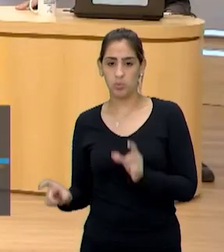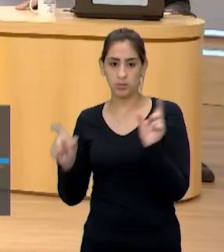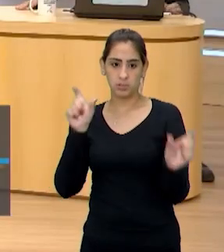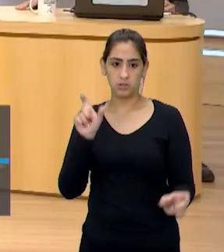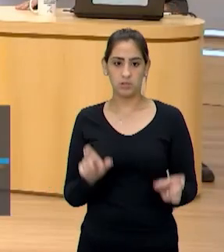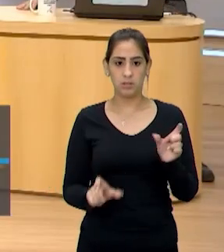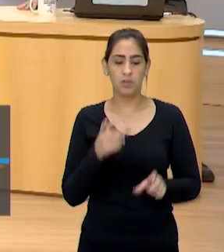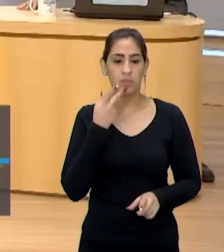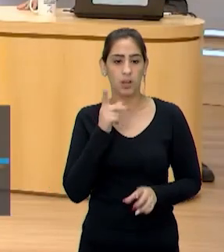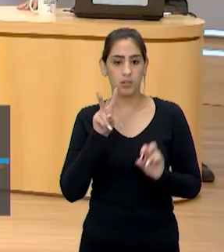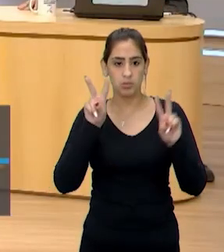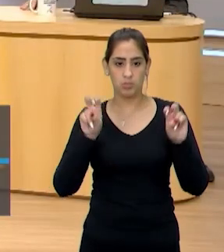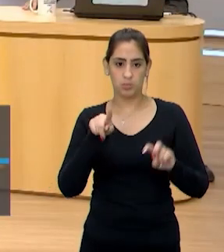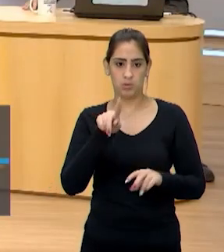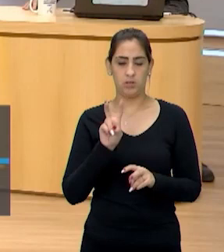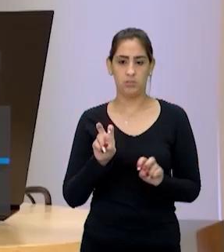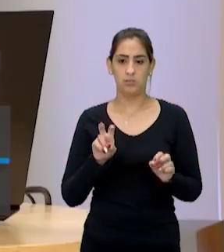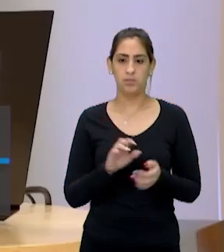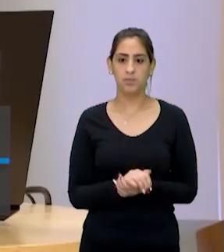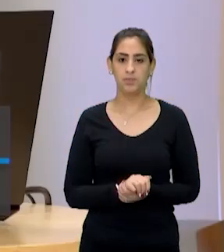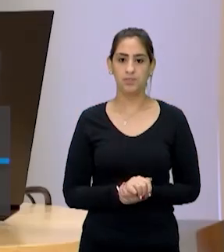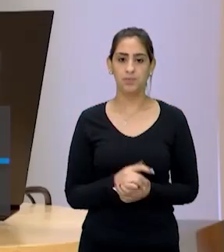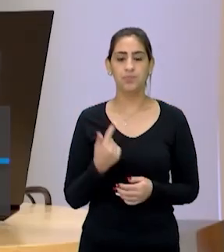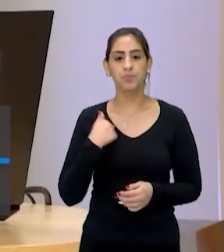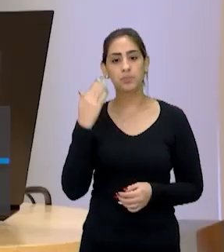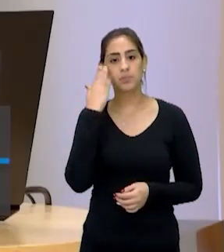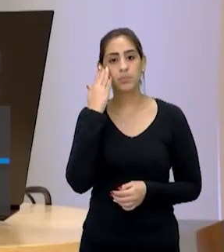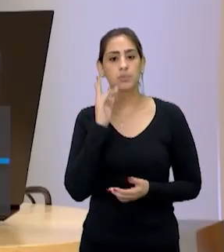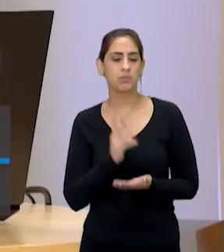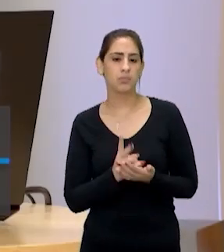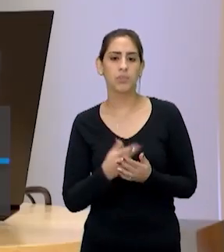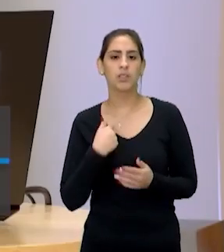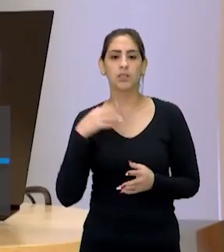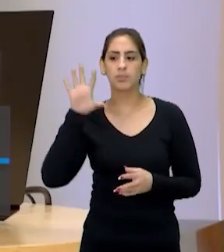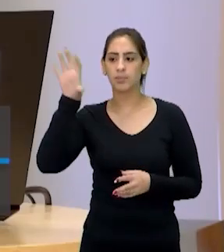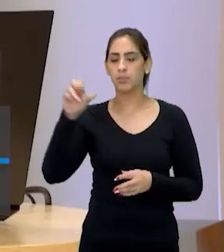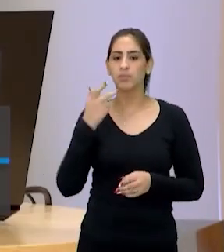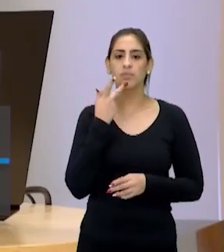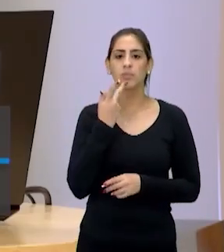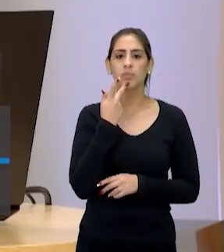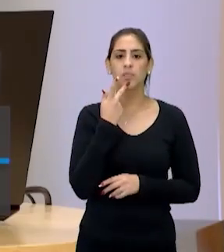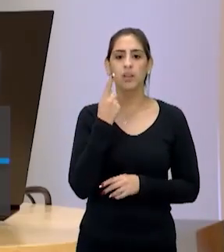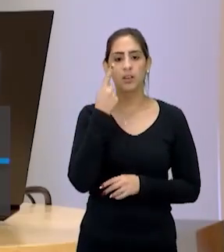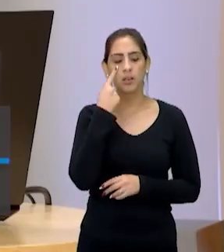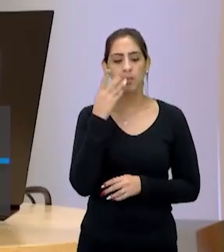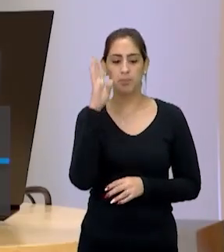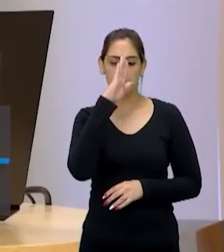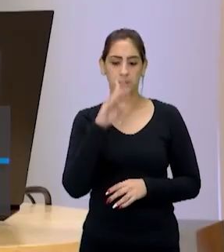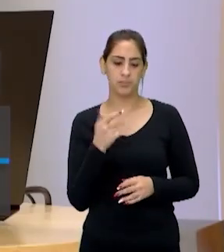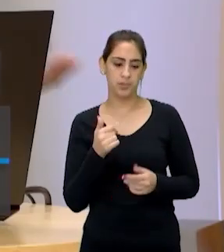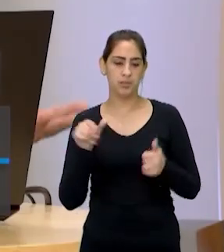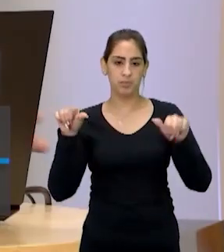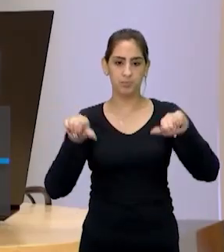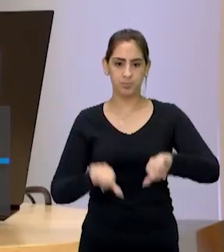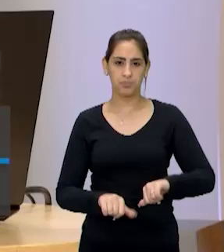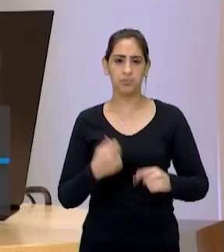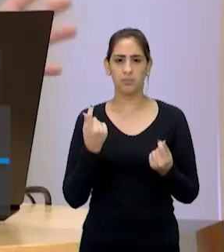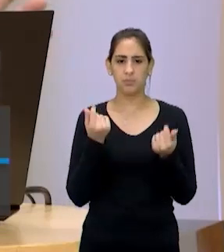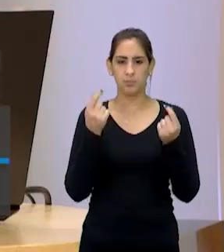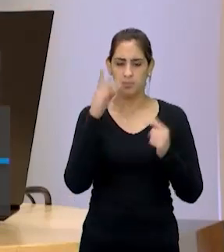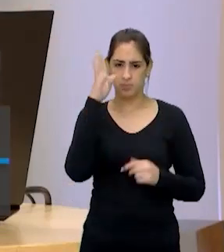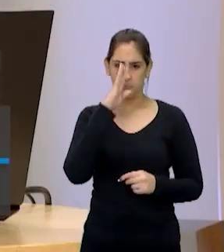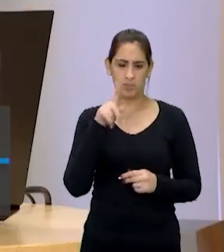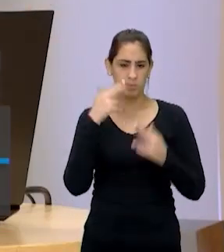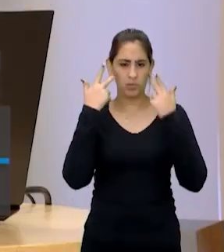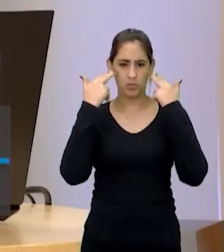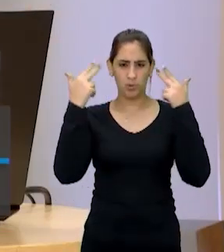argumentar esse texto é argumentativo Ah, entendi, uma coisa é eu pegar e falar olha, eu acho que o livro está em crise eu acho que as pessoas não leem ah, o brasileiro não